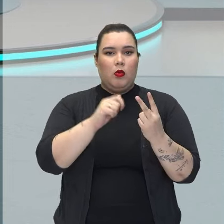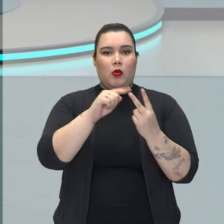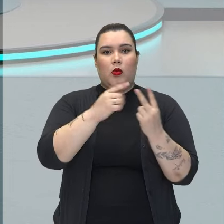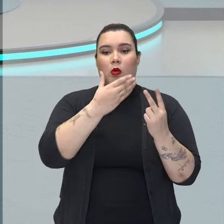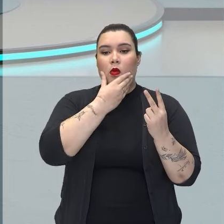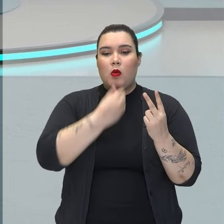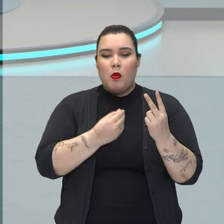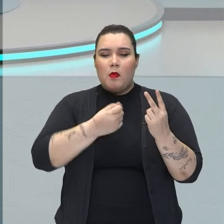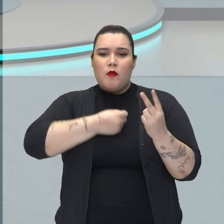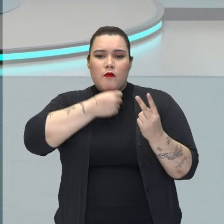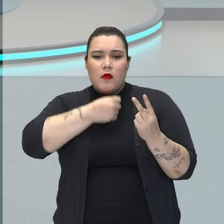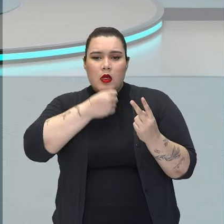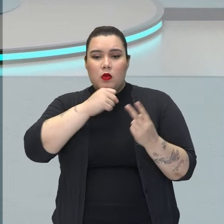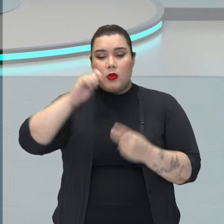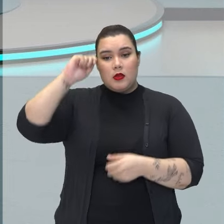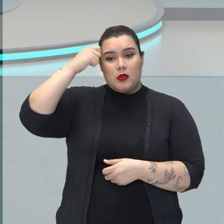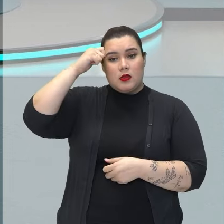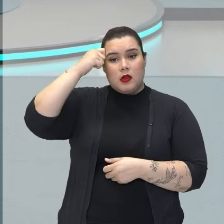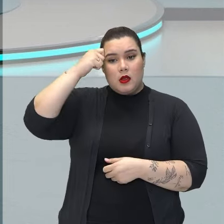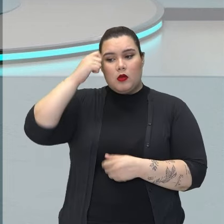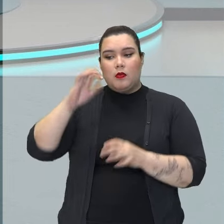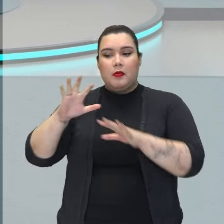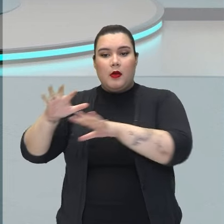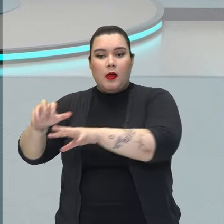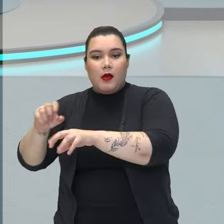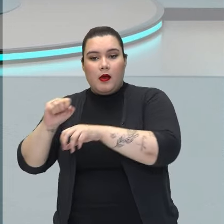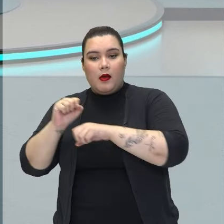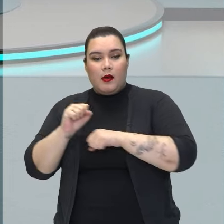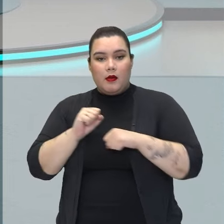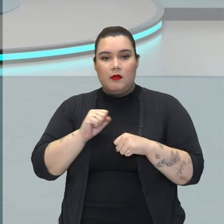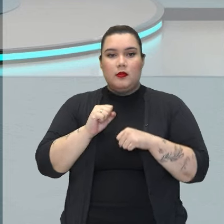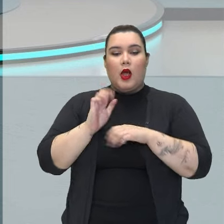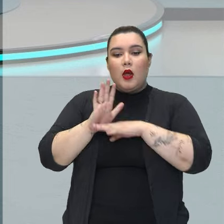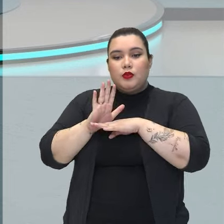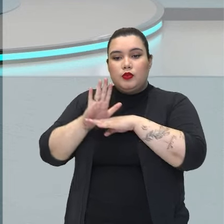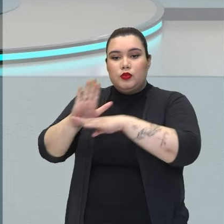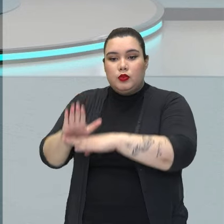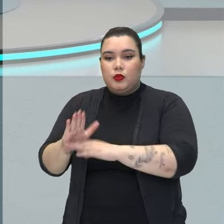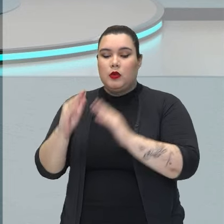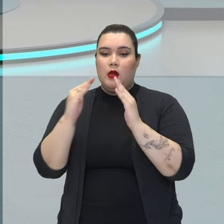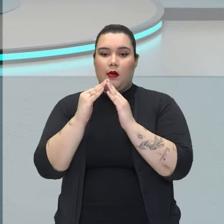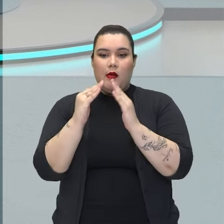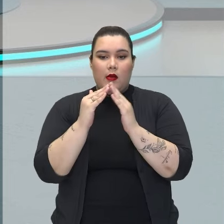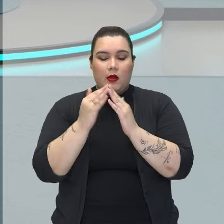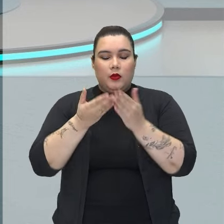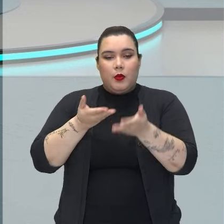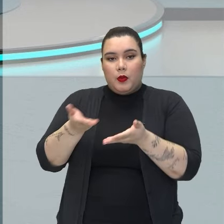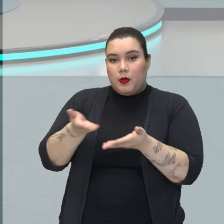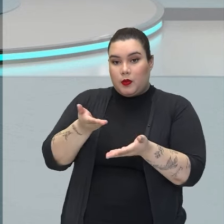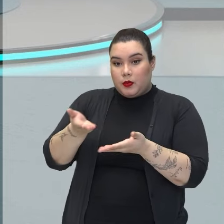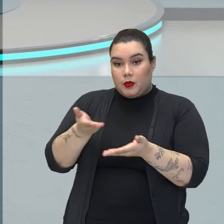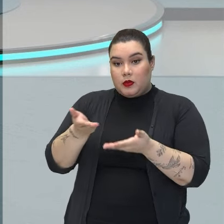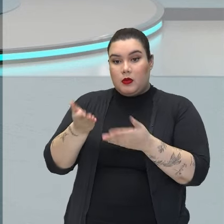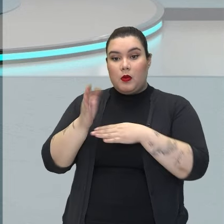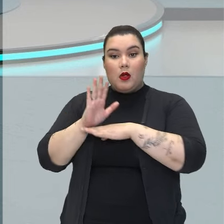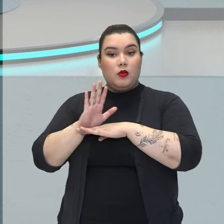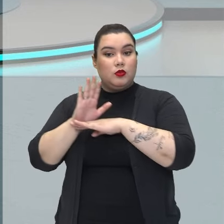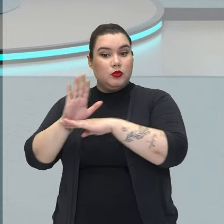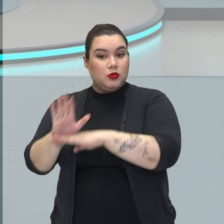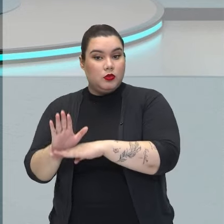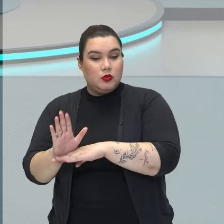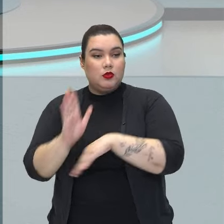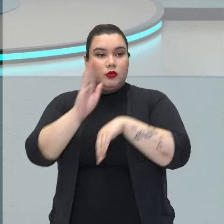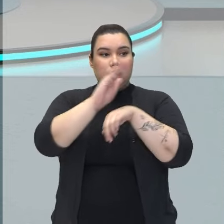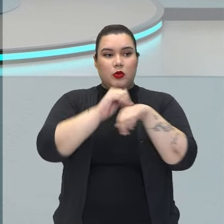que acabam acolhendo e ajudando Augusto Matraga. E, ao ajudar, chama um